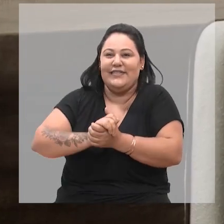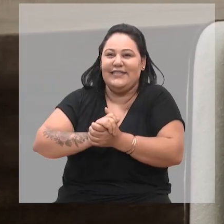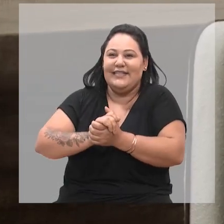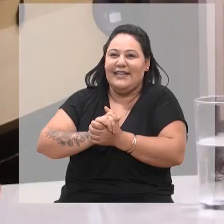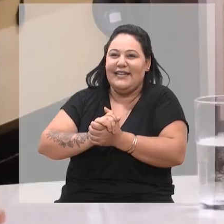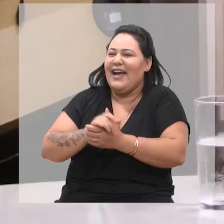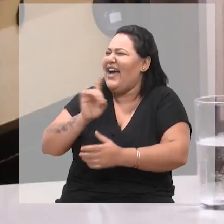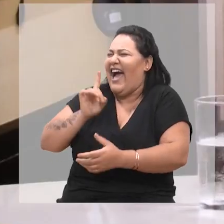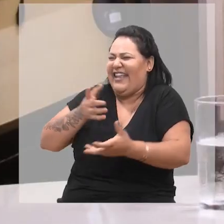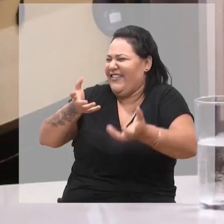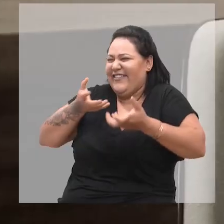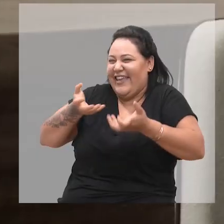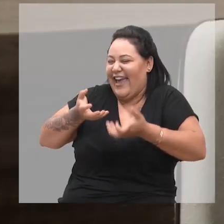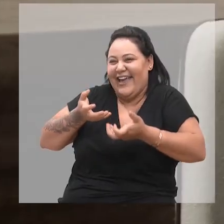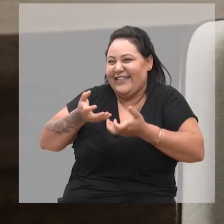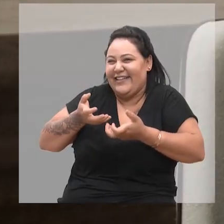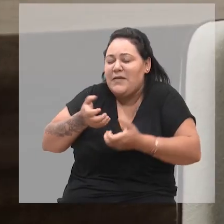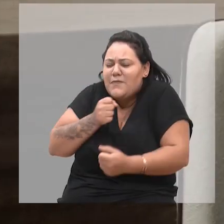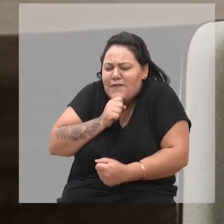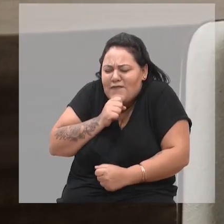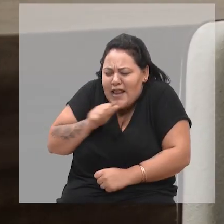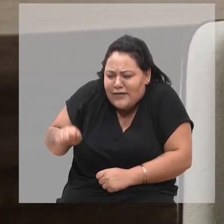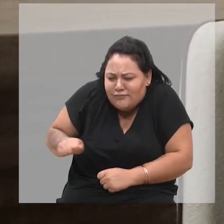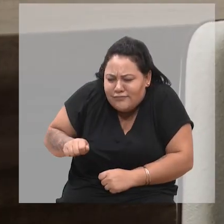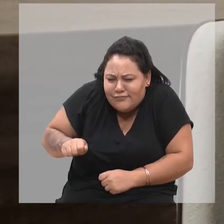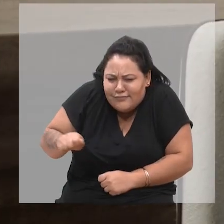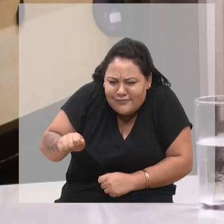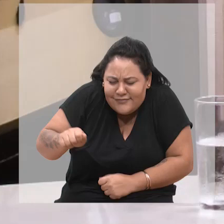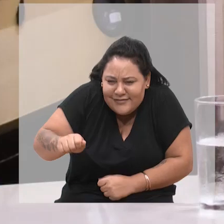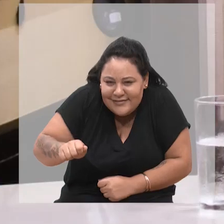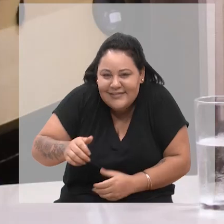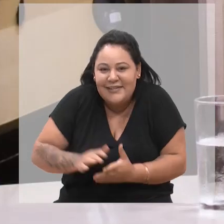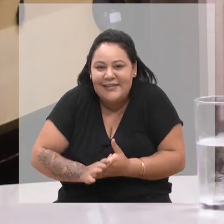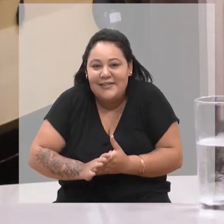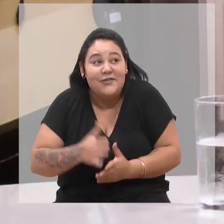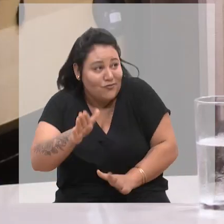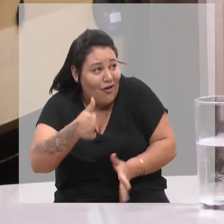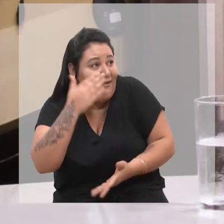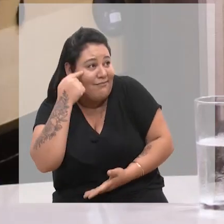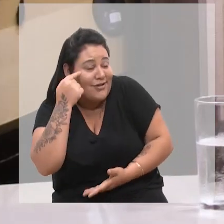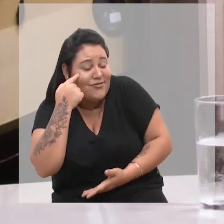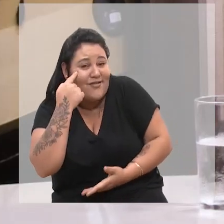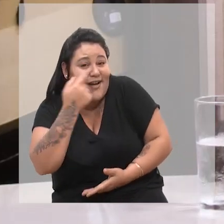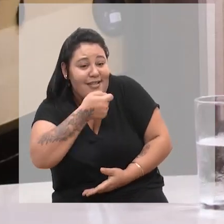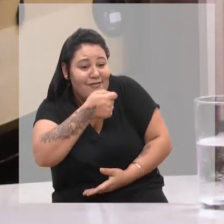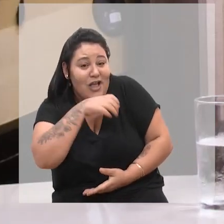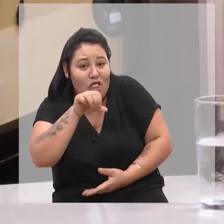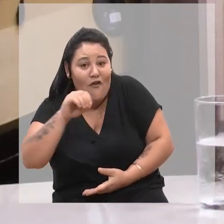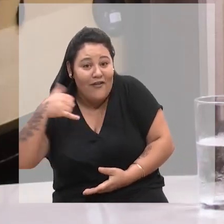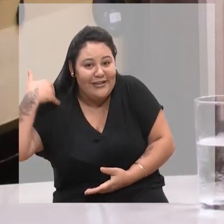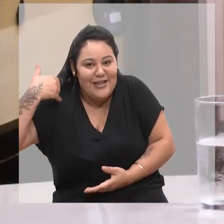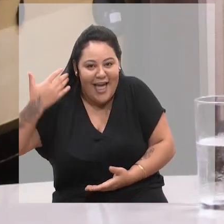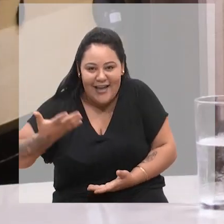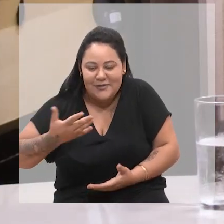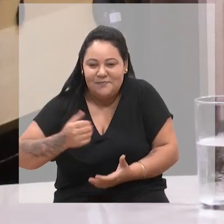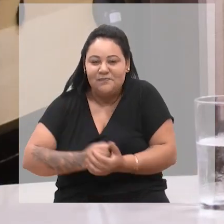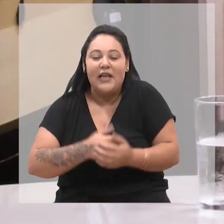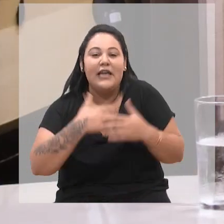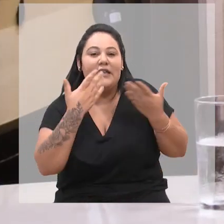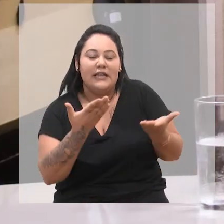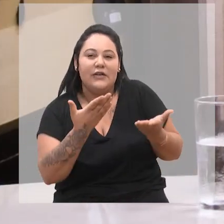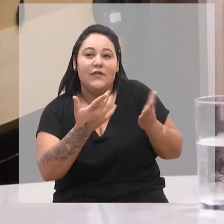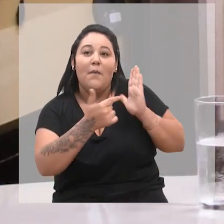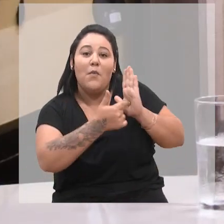Vocês não querem me ver eu chegar aqui de bengala, né? Eu ainda vou lhe entrevistar aos 90 daqui a pouco. A vereadora, nessa reta final,